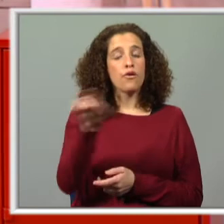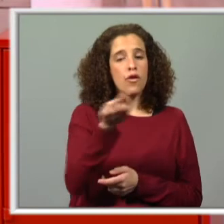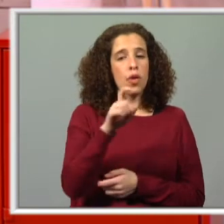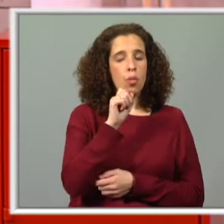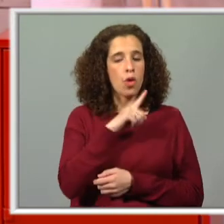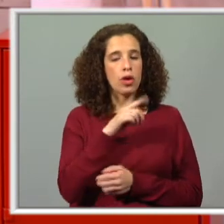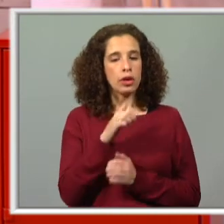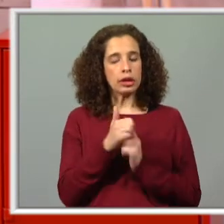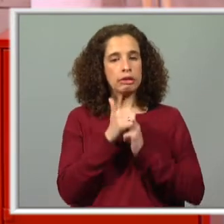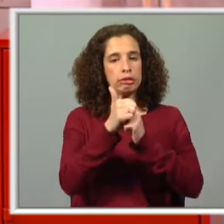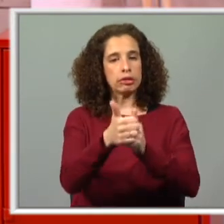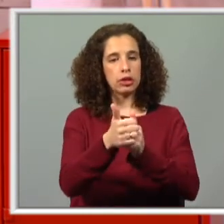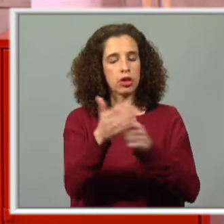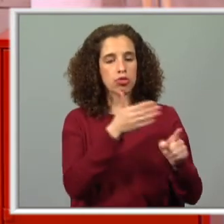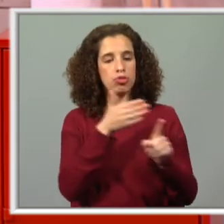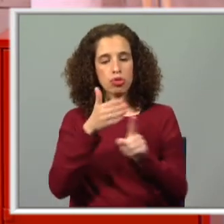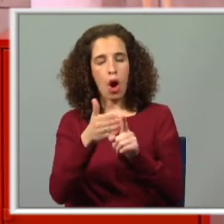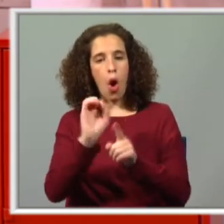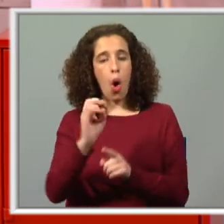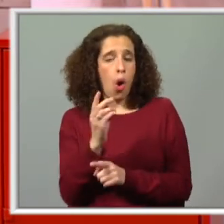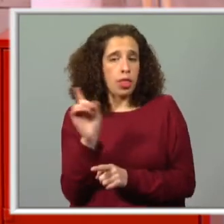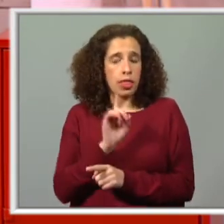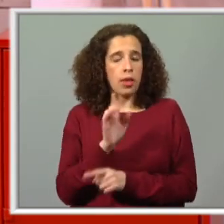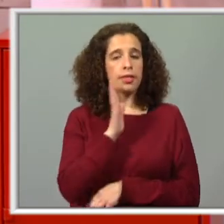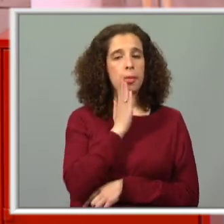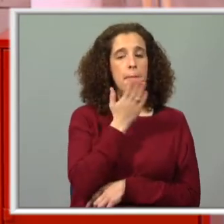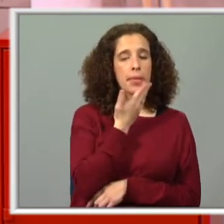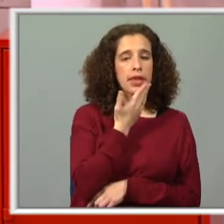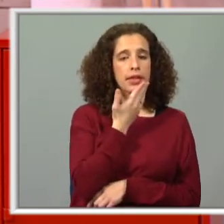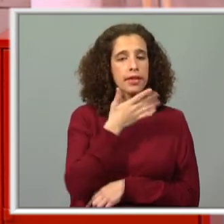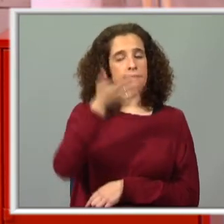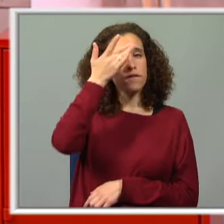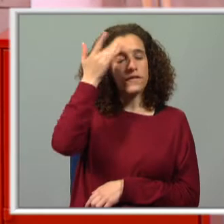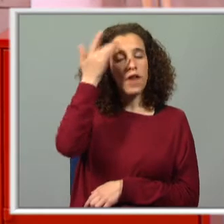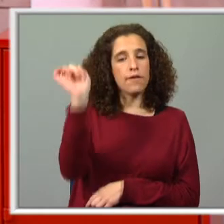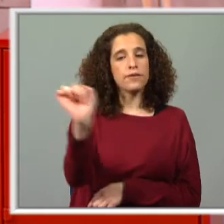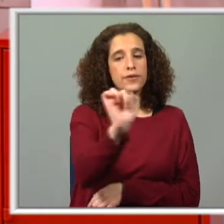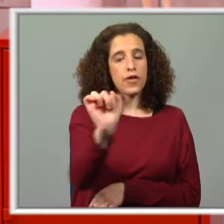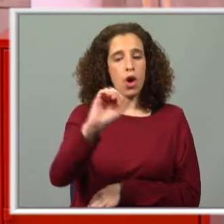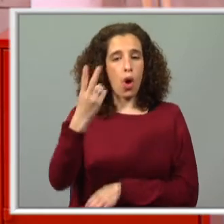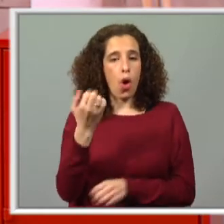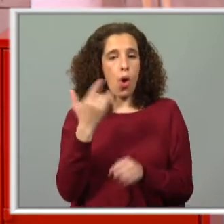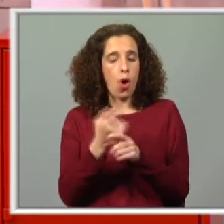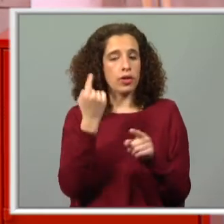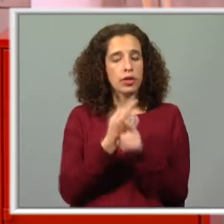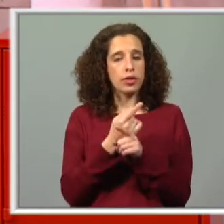podem seguir esta estratégia ou não, de acordo com a vossa facilidade. Ou outra indicação, já sabem, eu digo isto